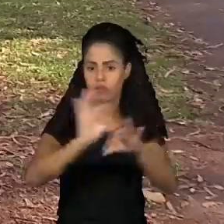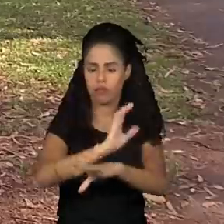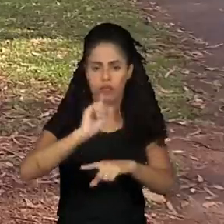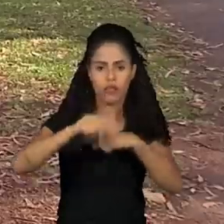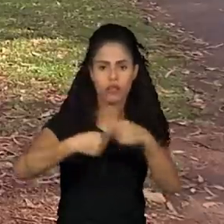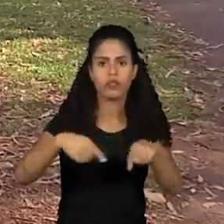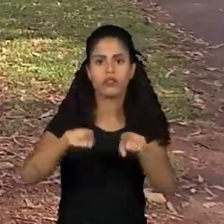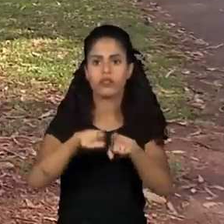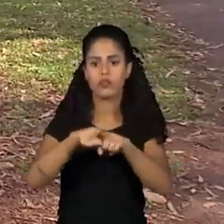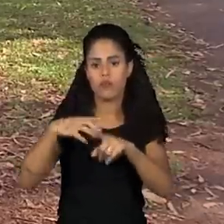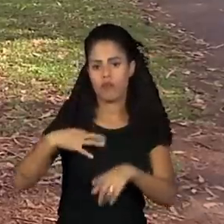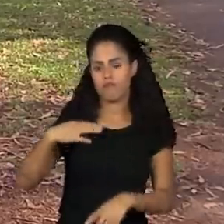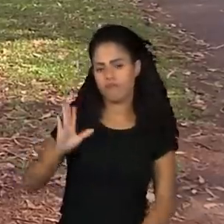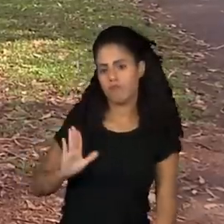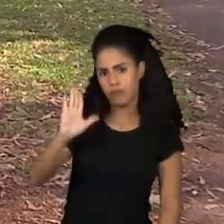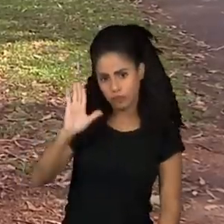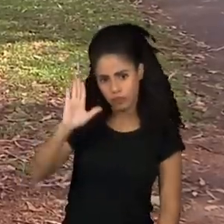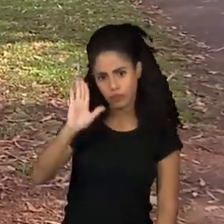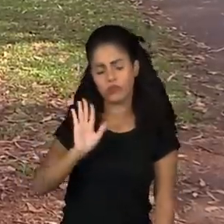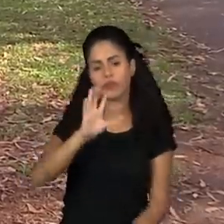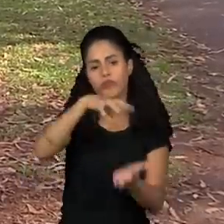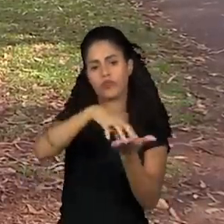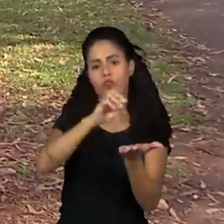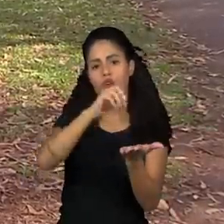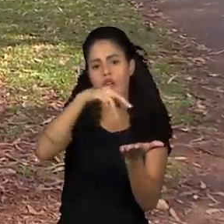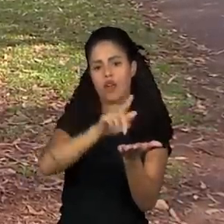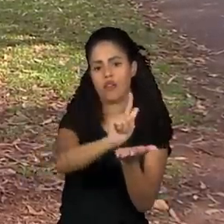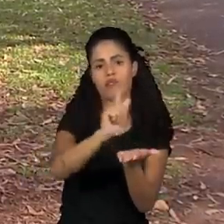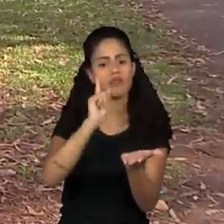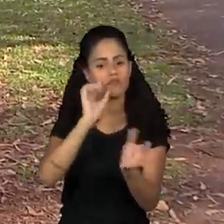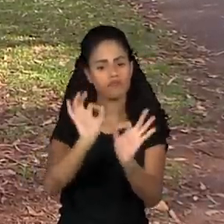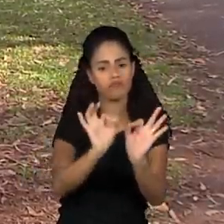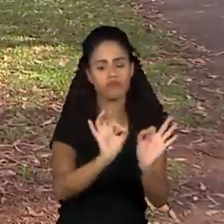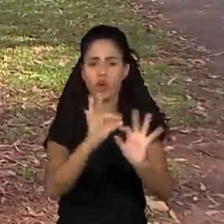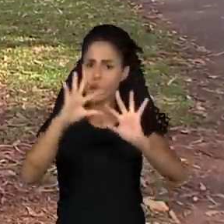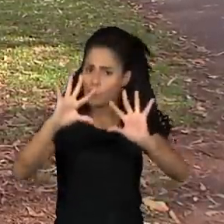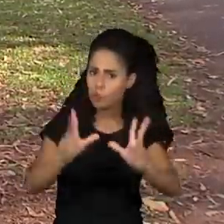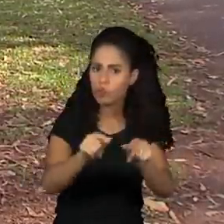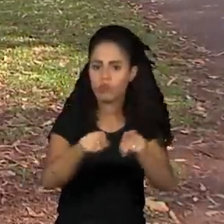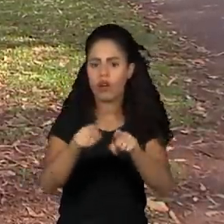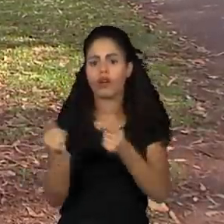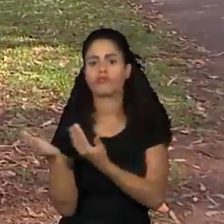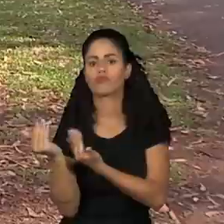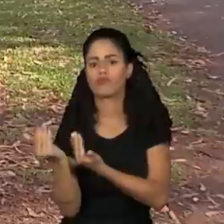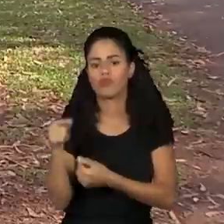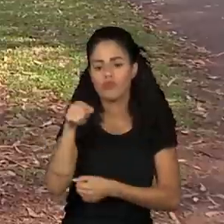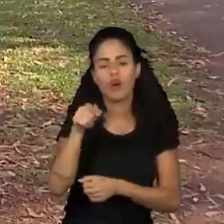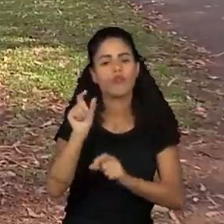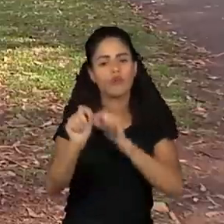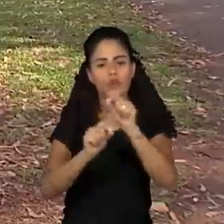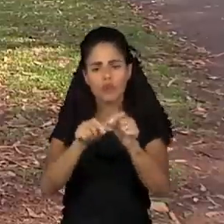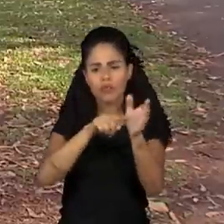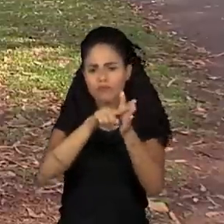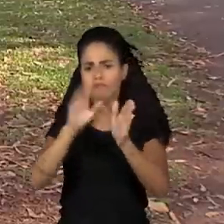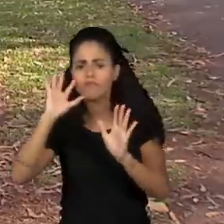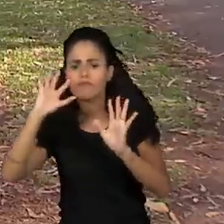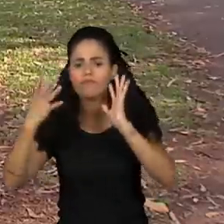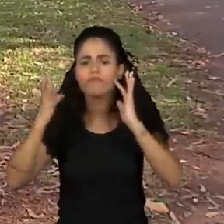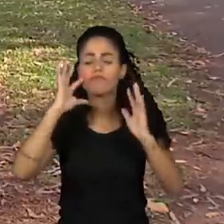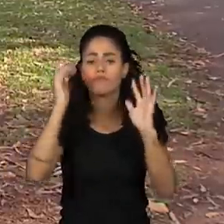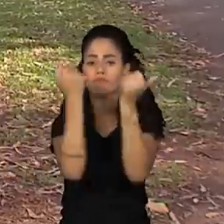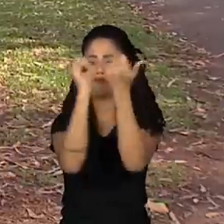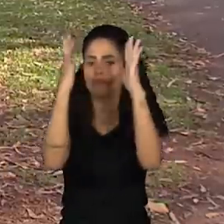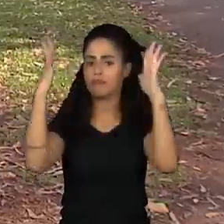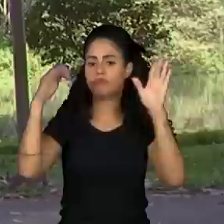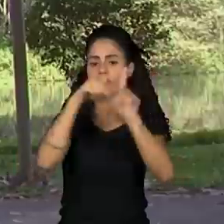atuado como voluntário na Engajamundo, organização que une a juventude em torno de soluções ambientais